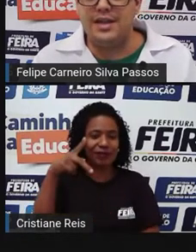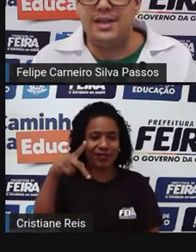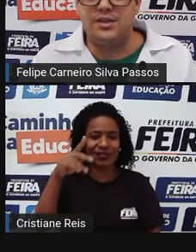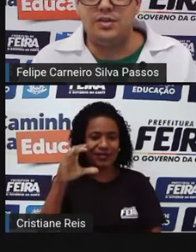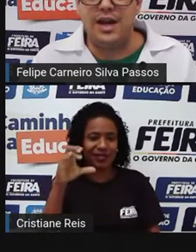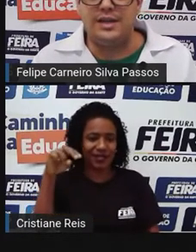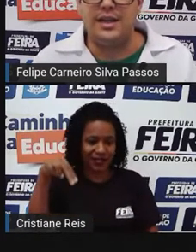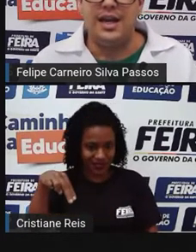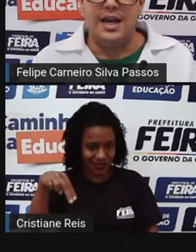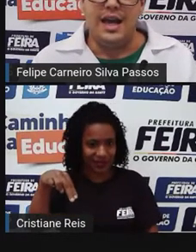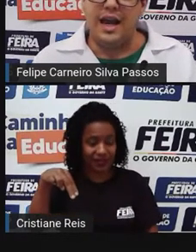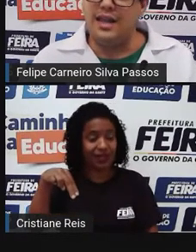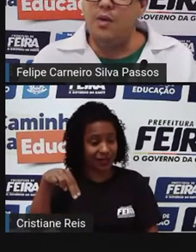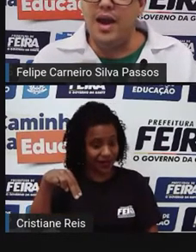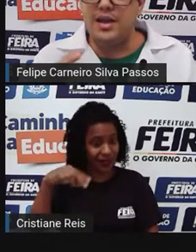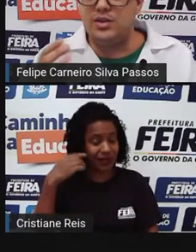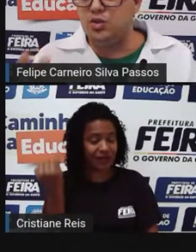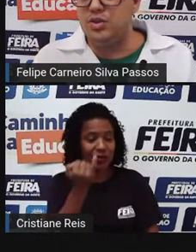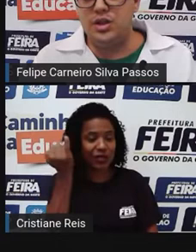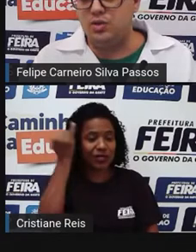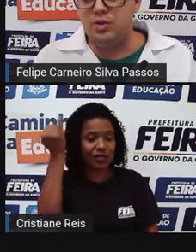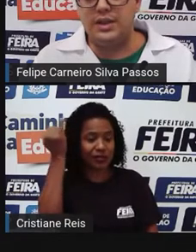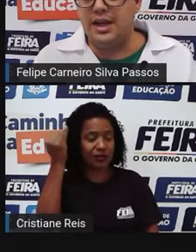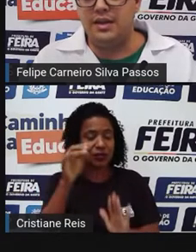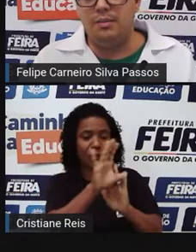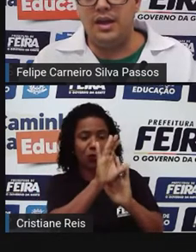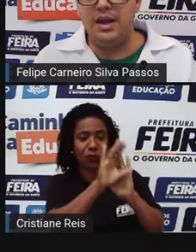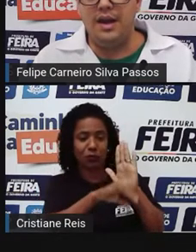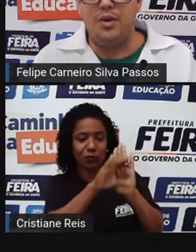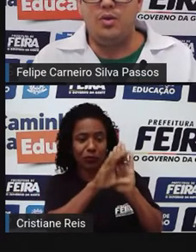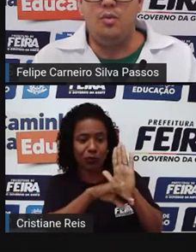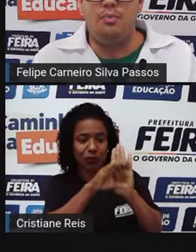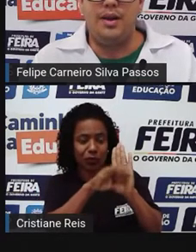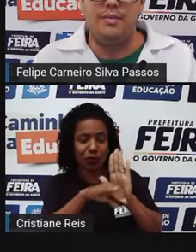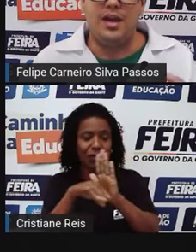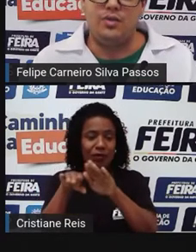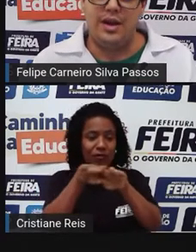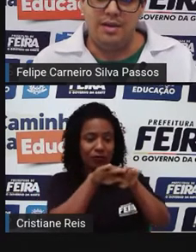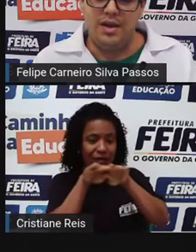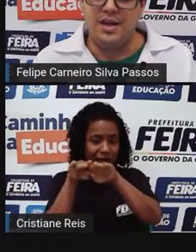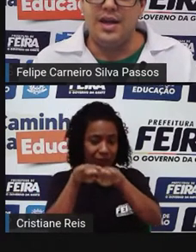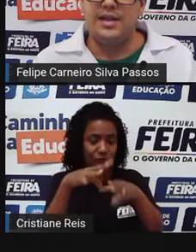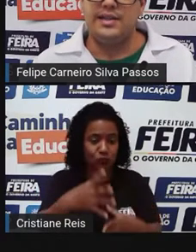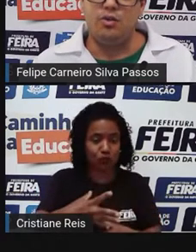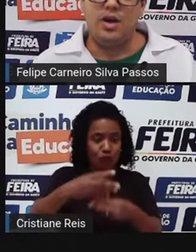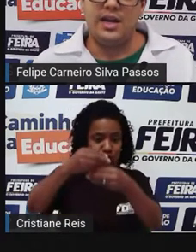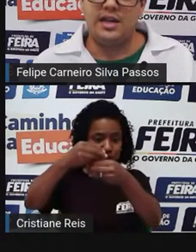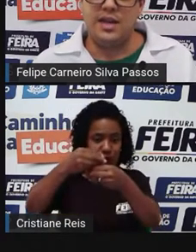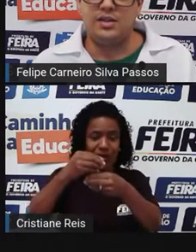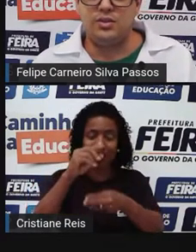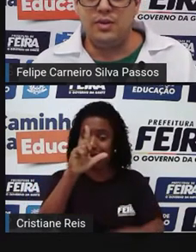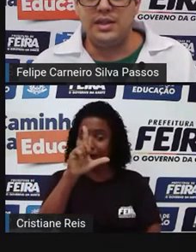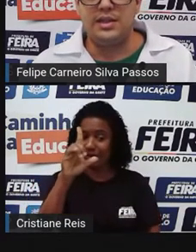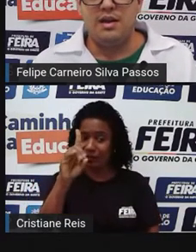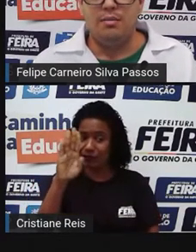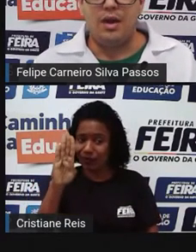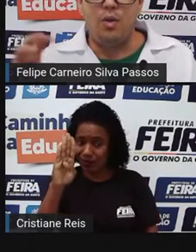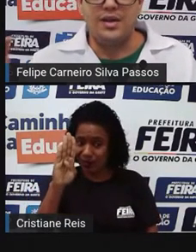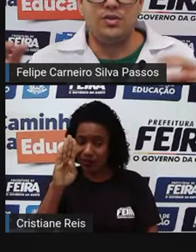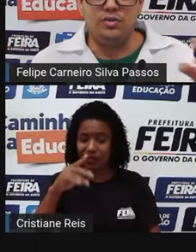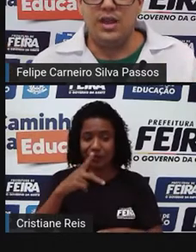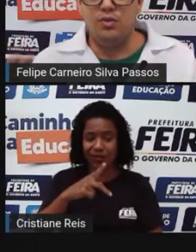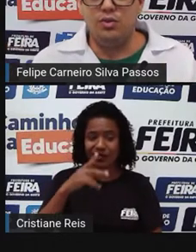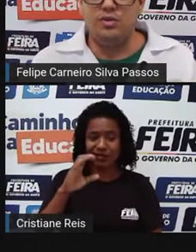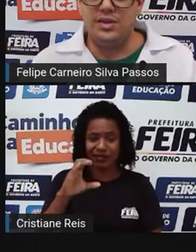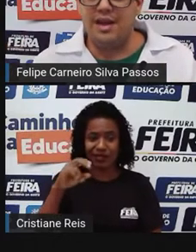Curriculares Nacionais. Ela não é substituta da LDB, ela é um complemento à LDB. São orientações para